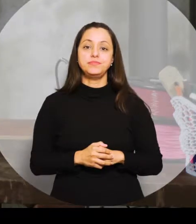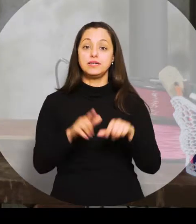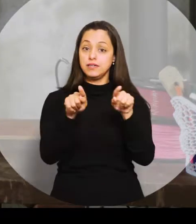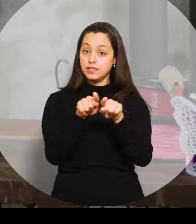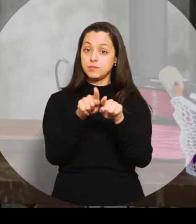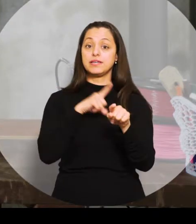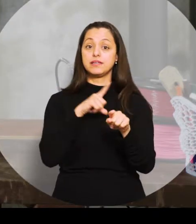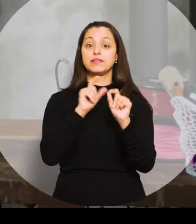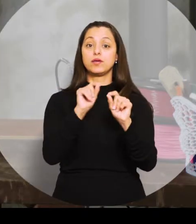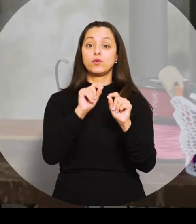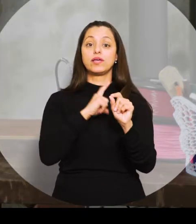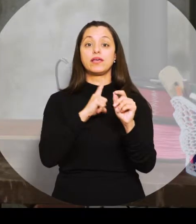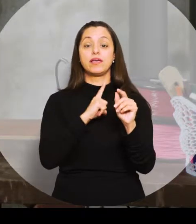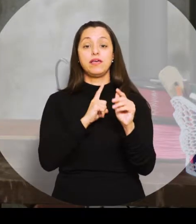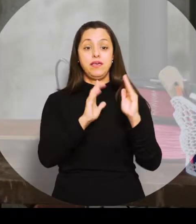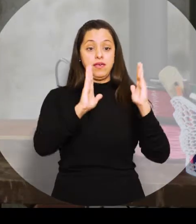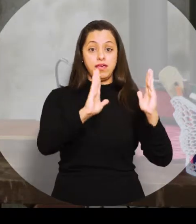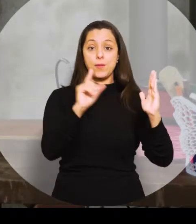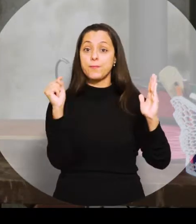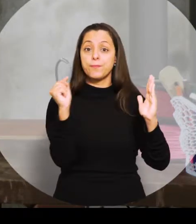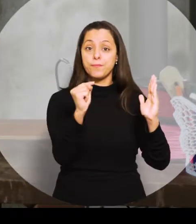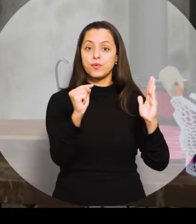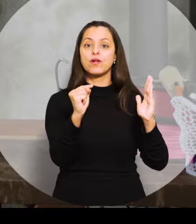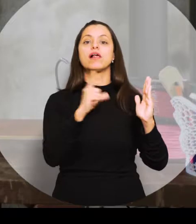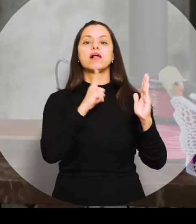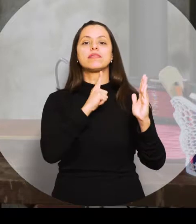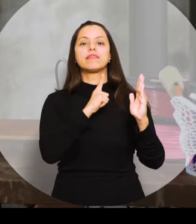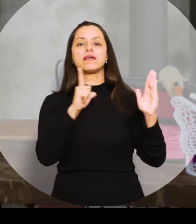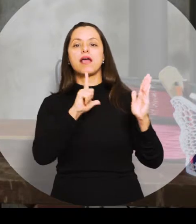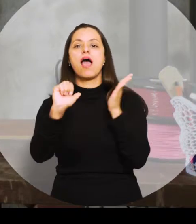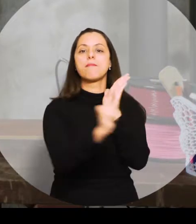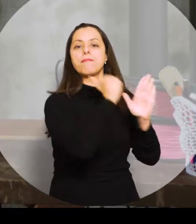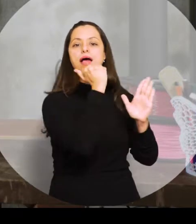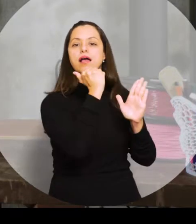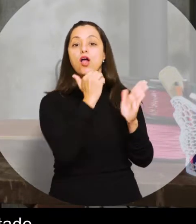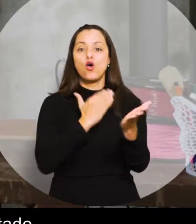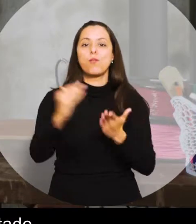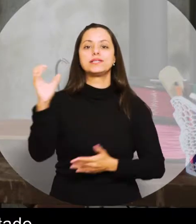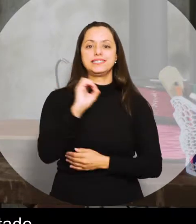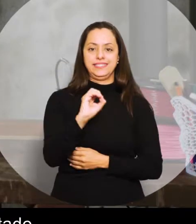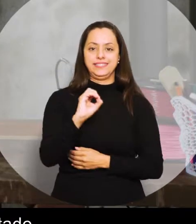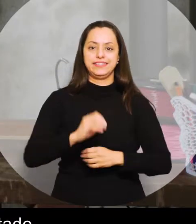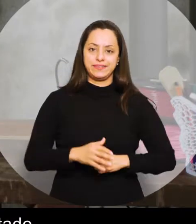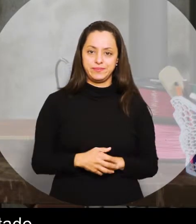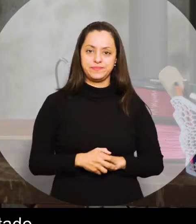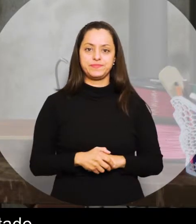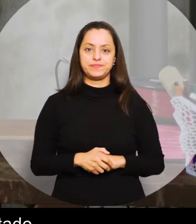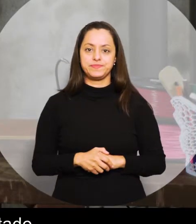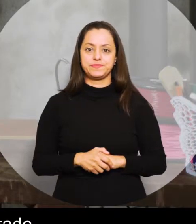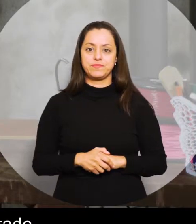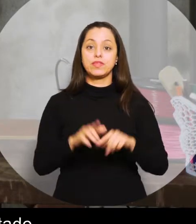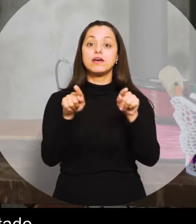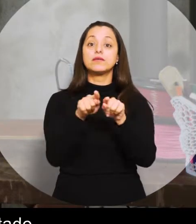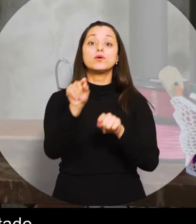lado que ele zera para começar uma nova votação. Além disso, gente utilizou um buzzer que emite um